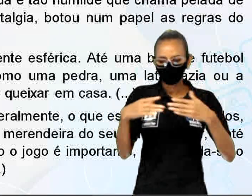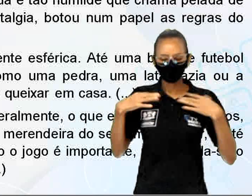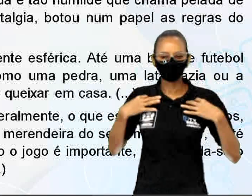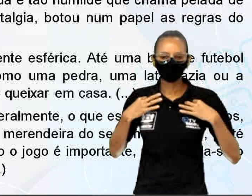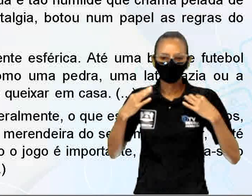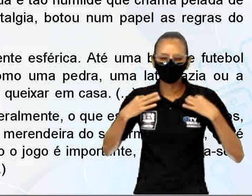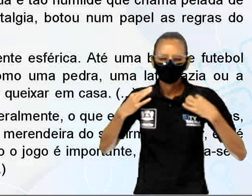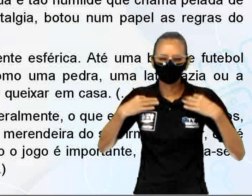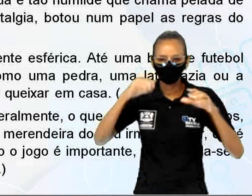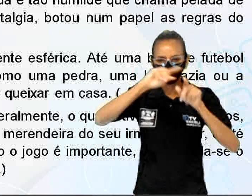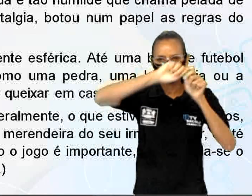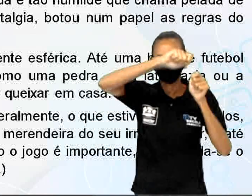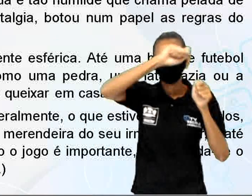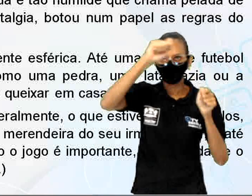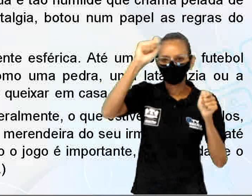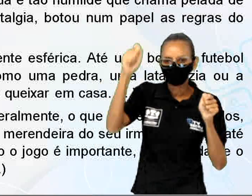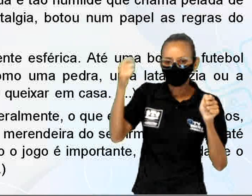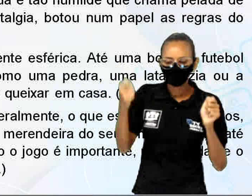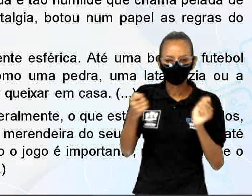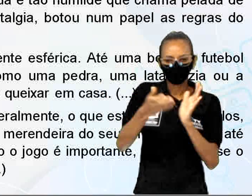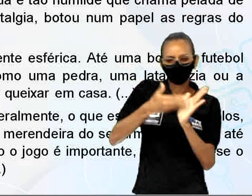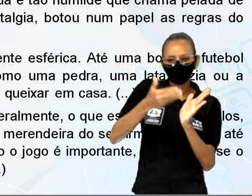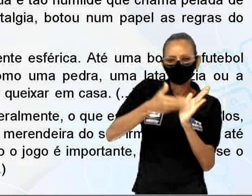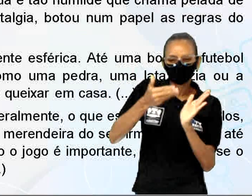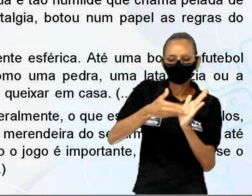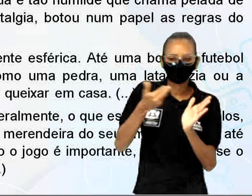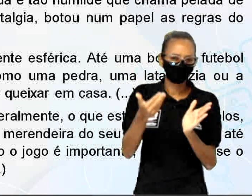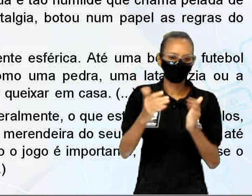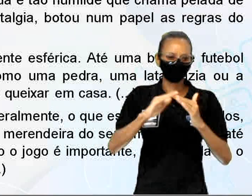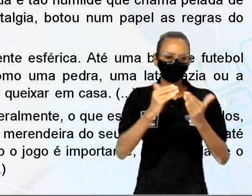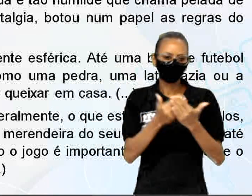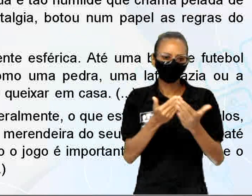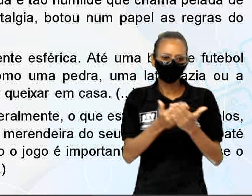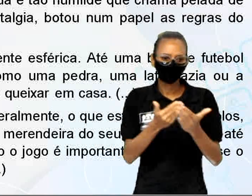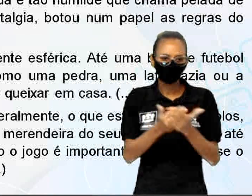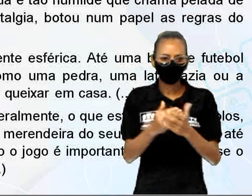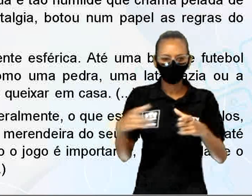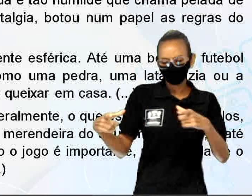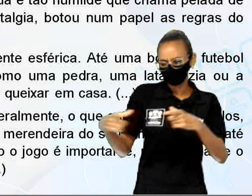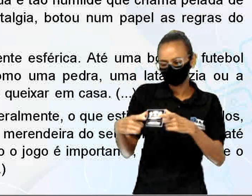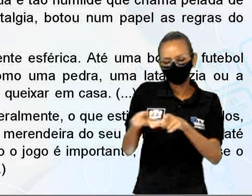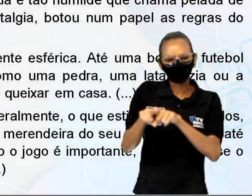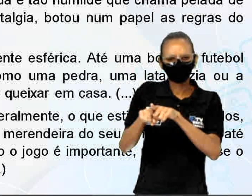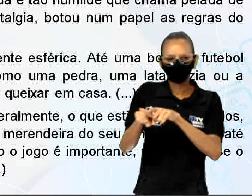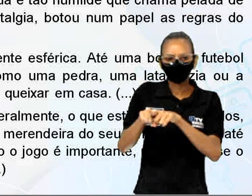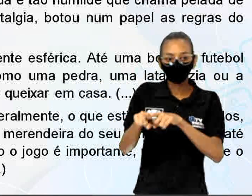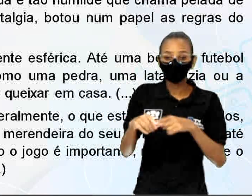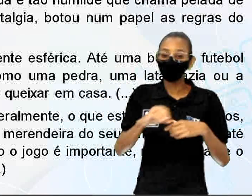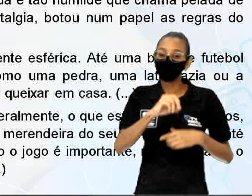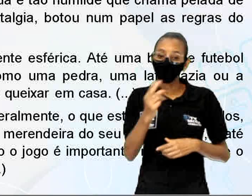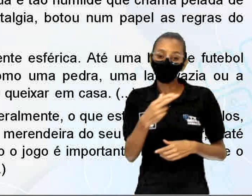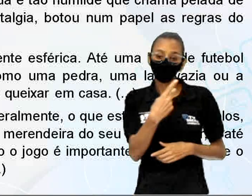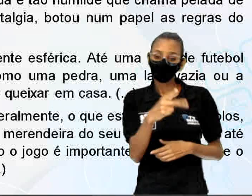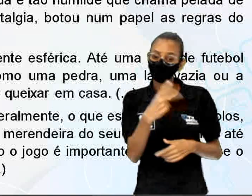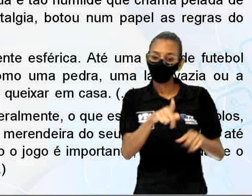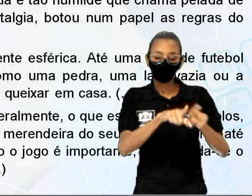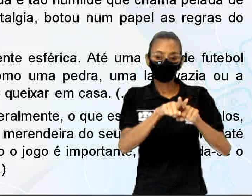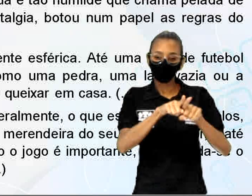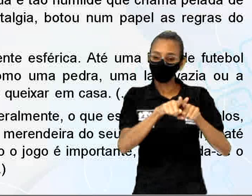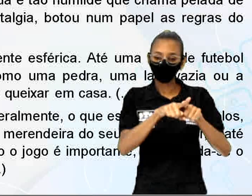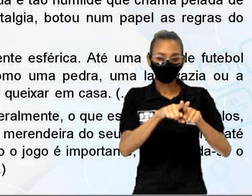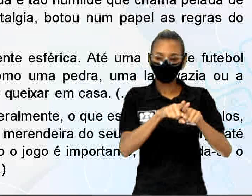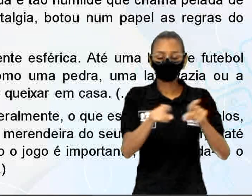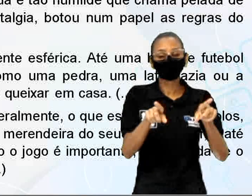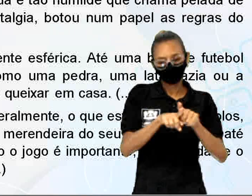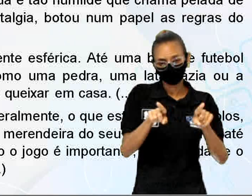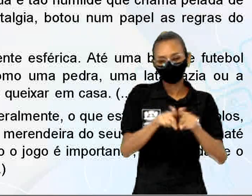emboladas, os livros da escola, a merendeira do sermão menor e até o sermão menor, apesar dos seus protestos.